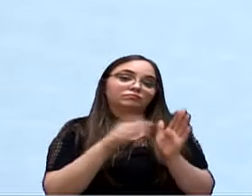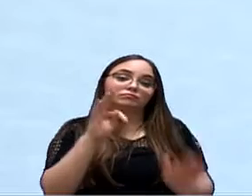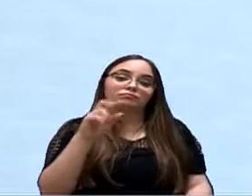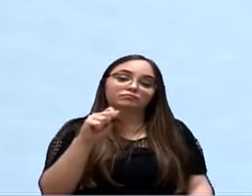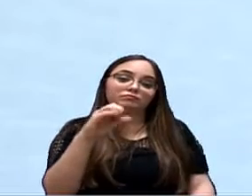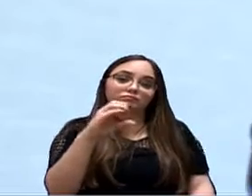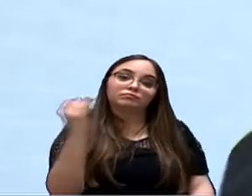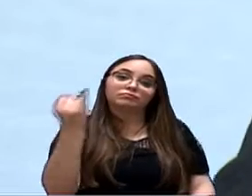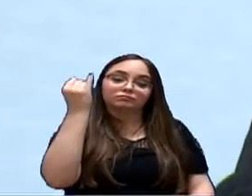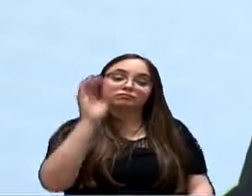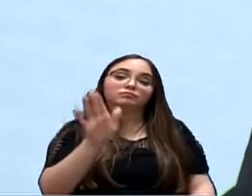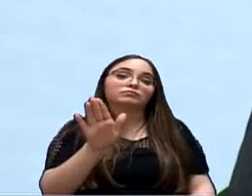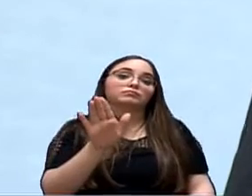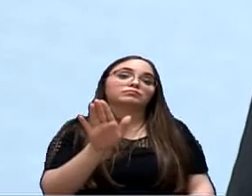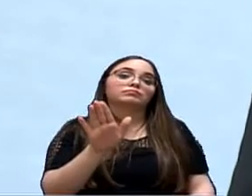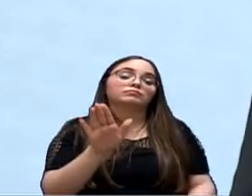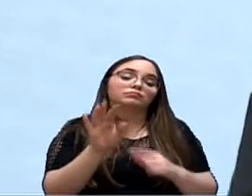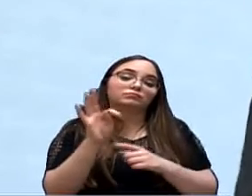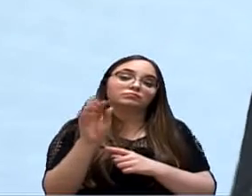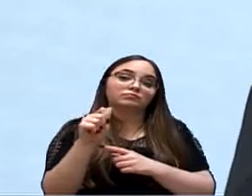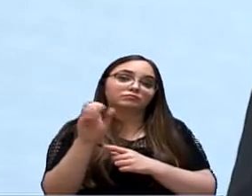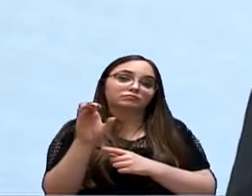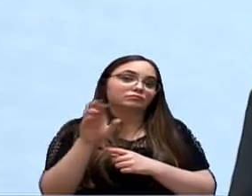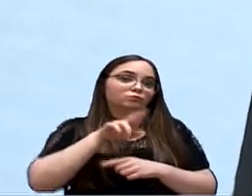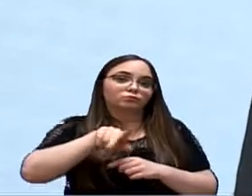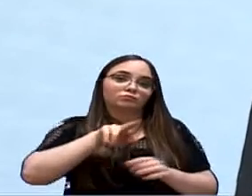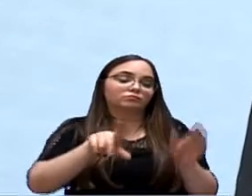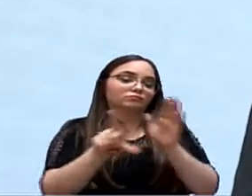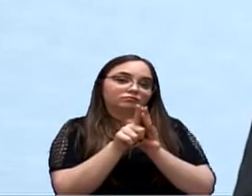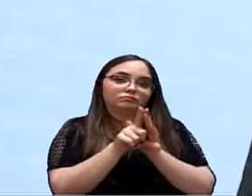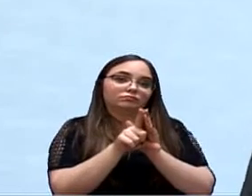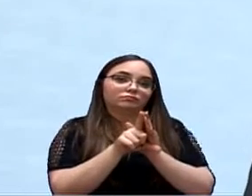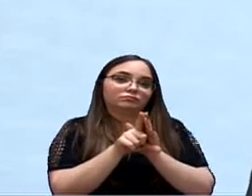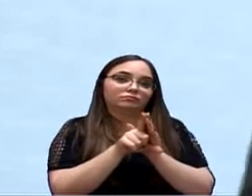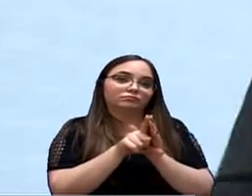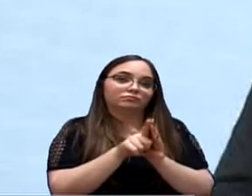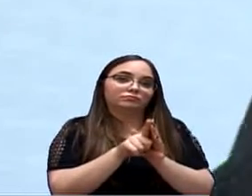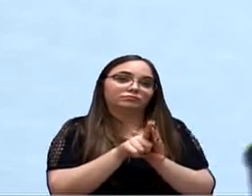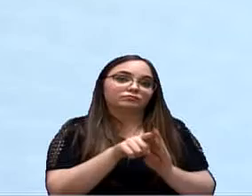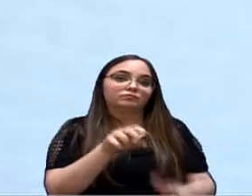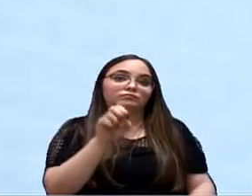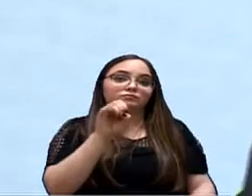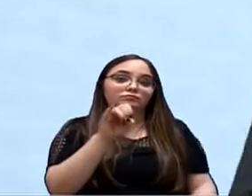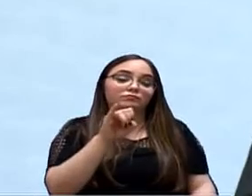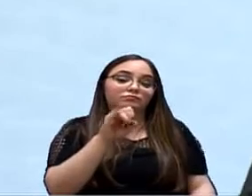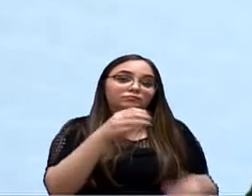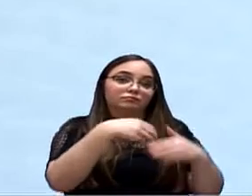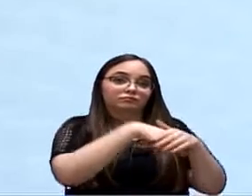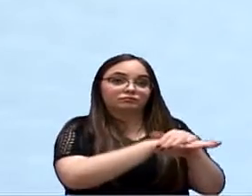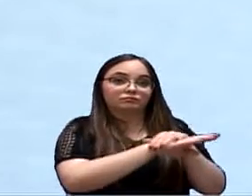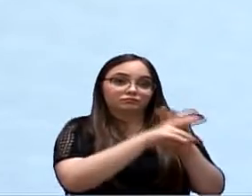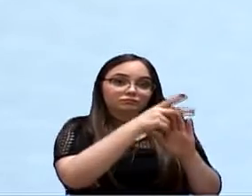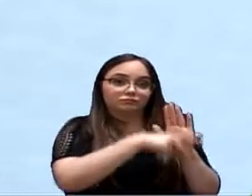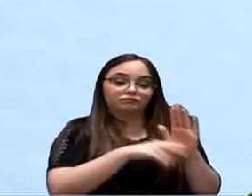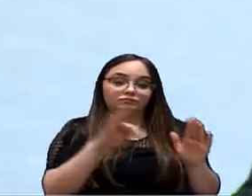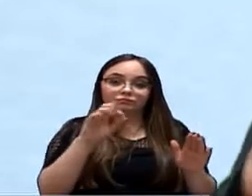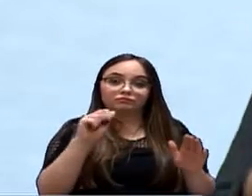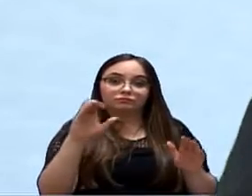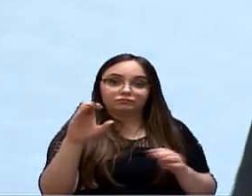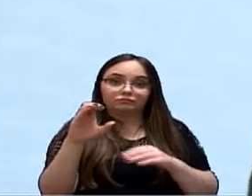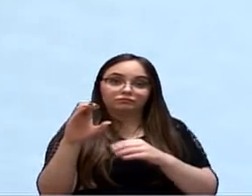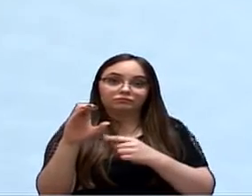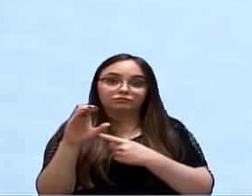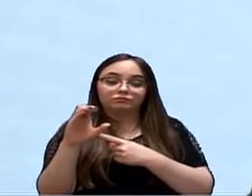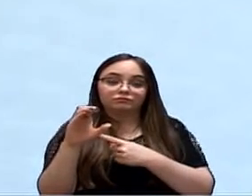ele é importante, mas o TAC, ele não é uma lei, né? Se a gente retirar o projeto e garantir o TAC, a gente está